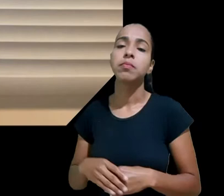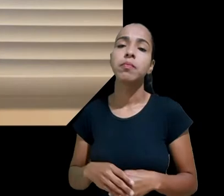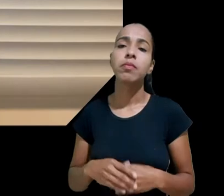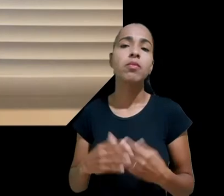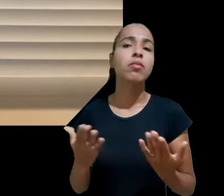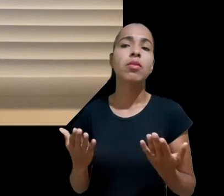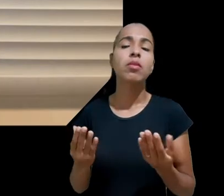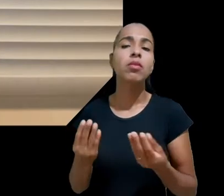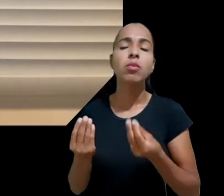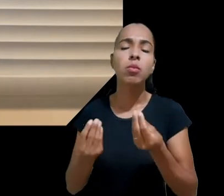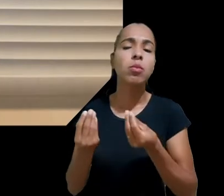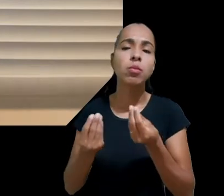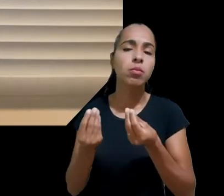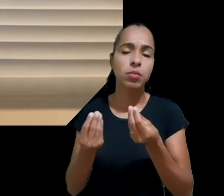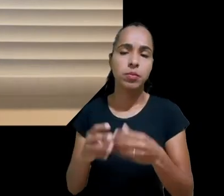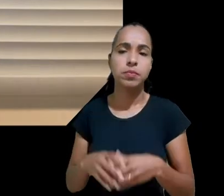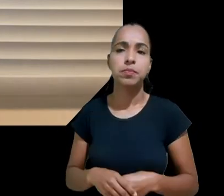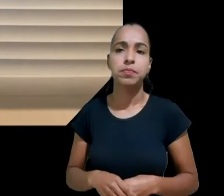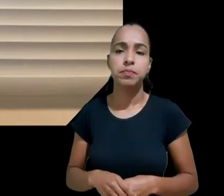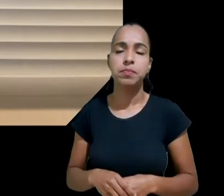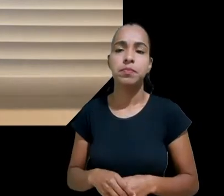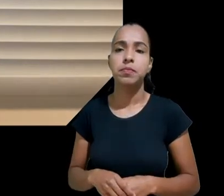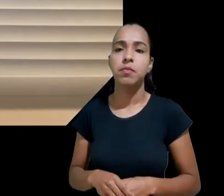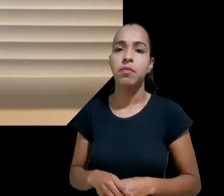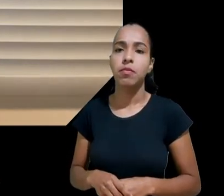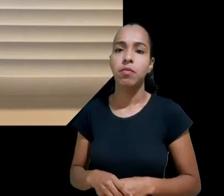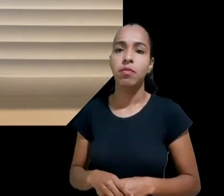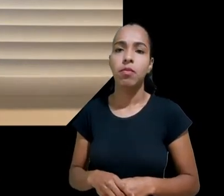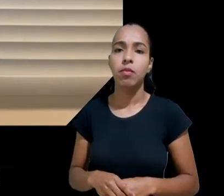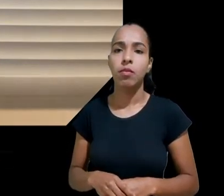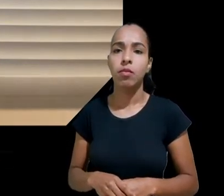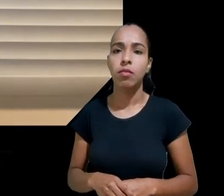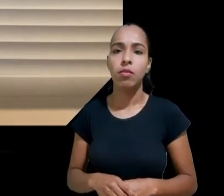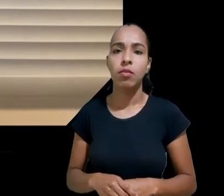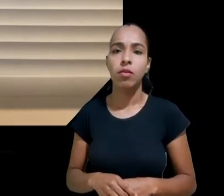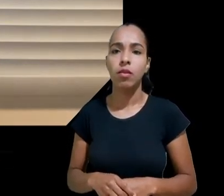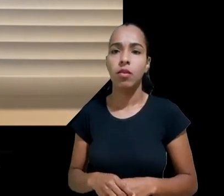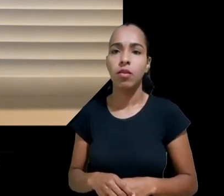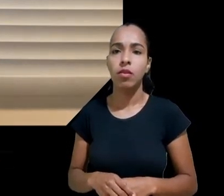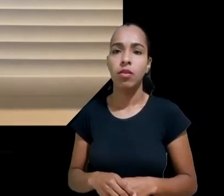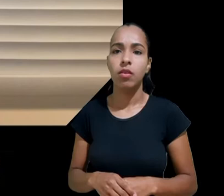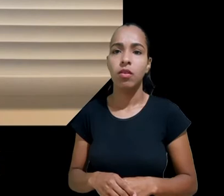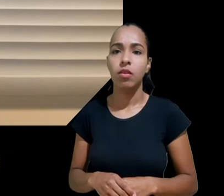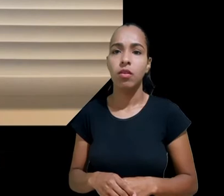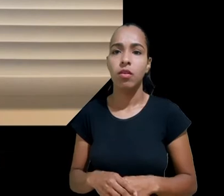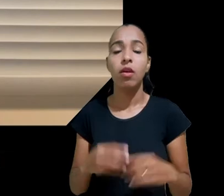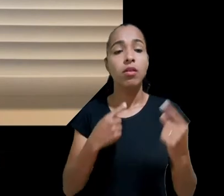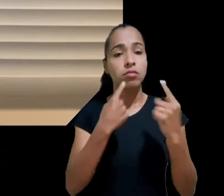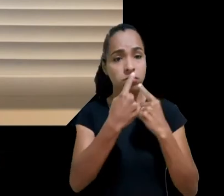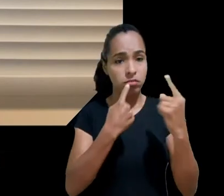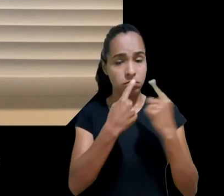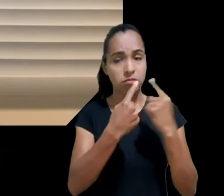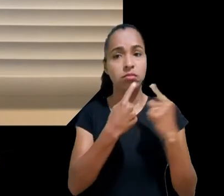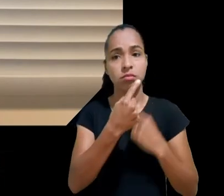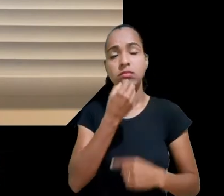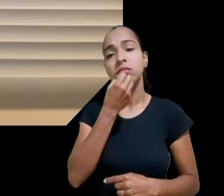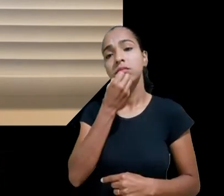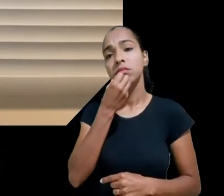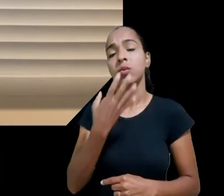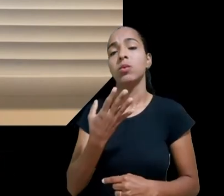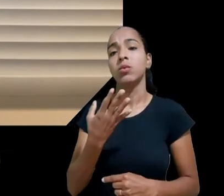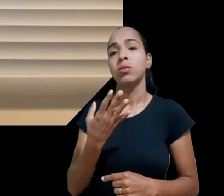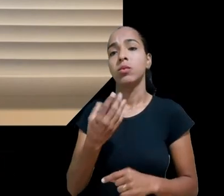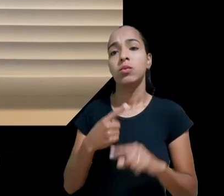Acho até interessante a gente estar tendo essa conversa depois do julgamento que o Tribunal Superior Eleitoral fez da